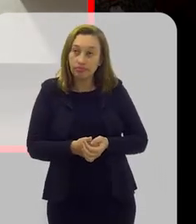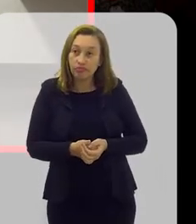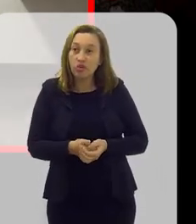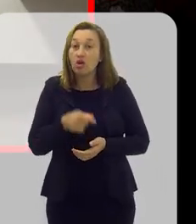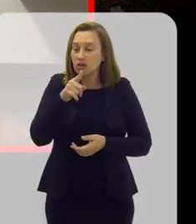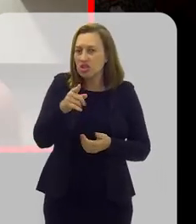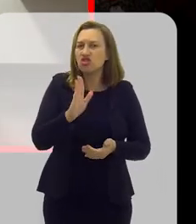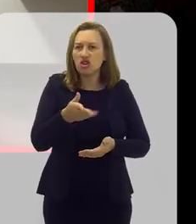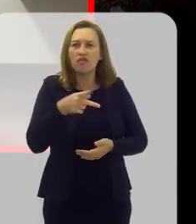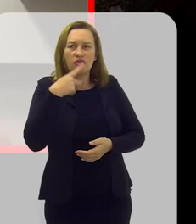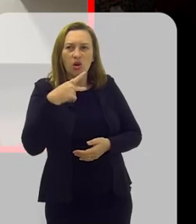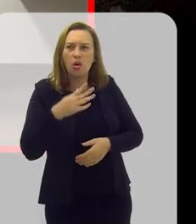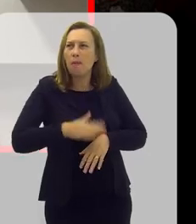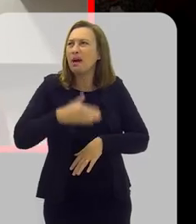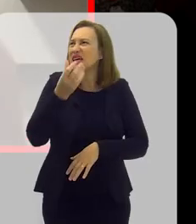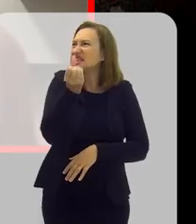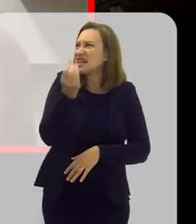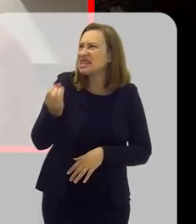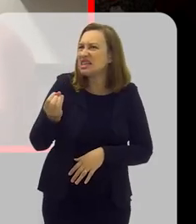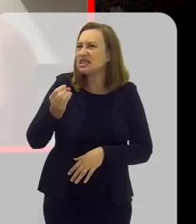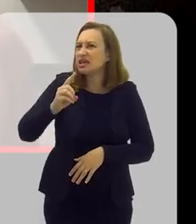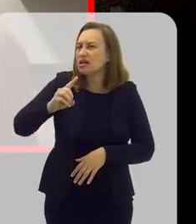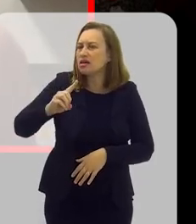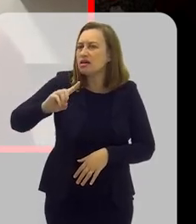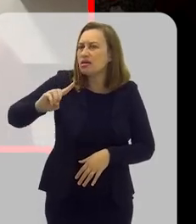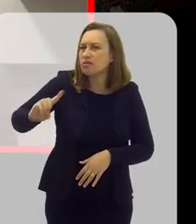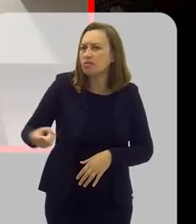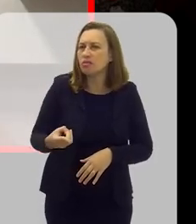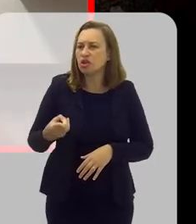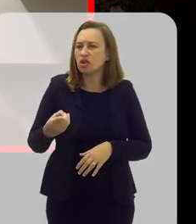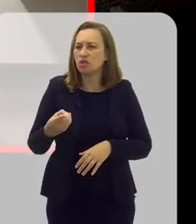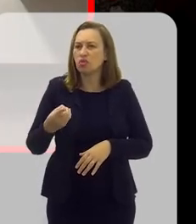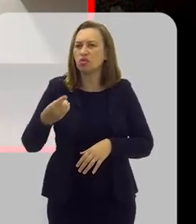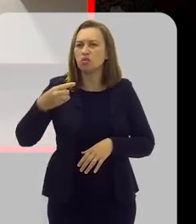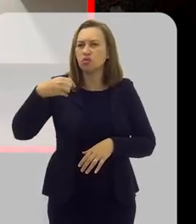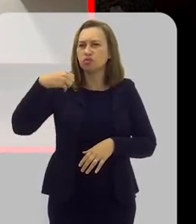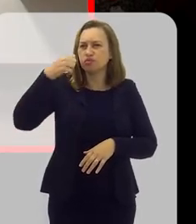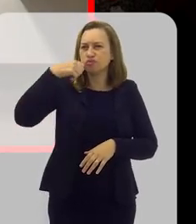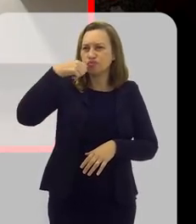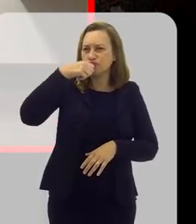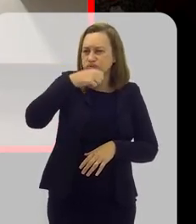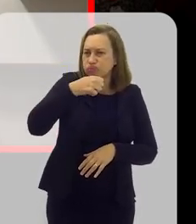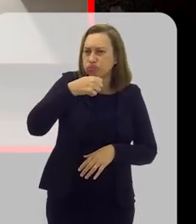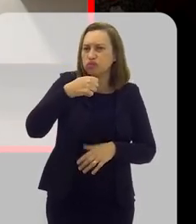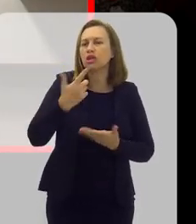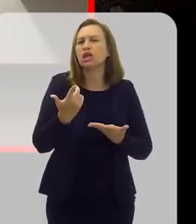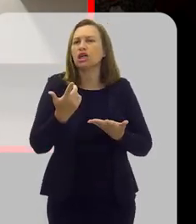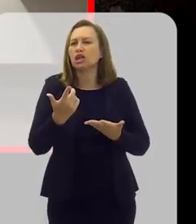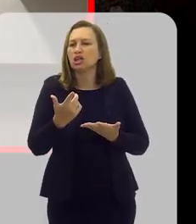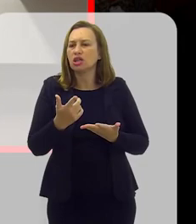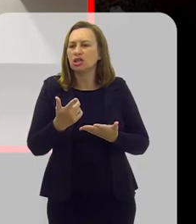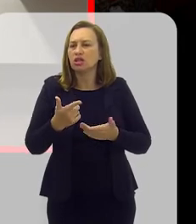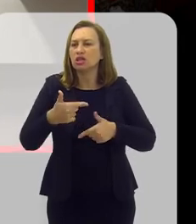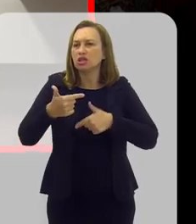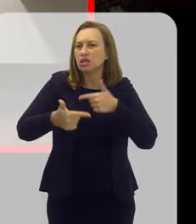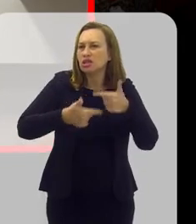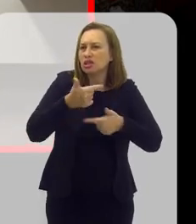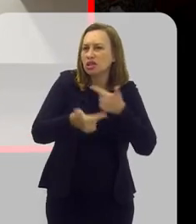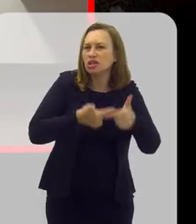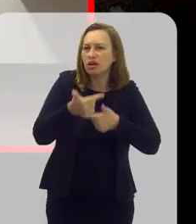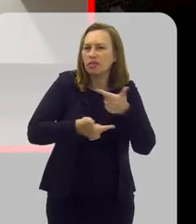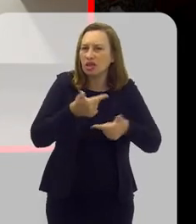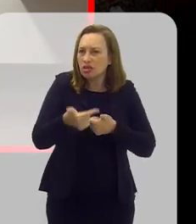Você mesmo disse, né? Foram mais de 60 mil procedimentos odontológicos e a gente vai para regiões